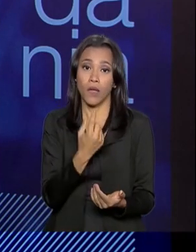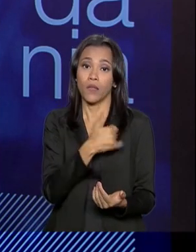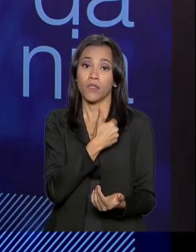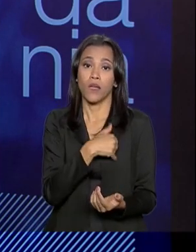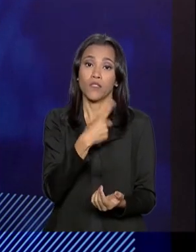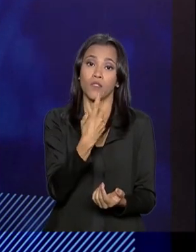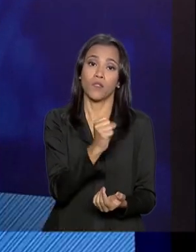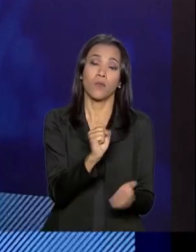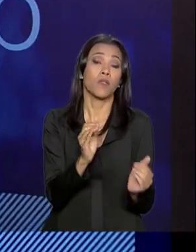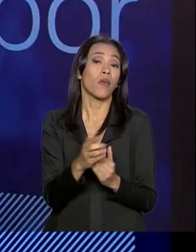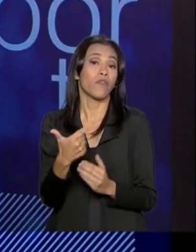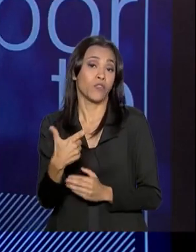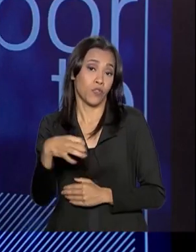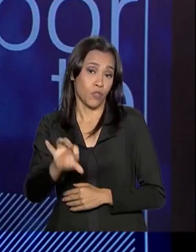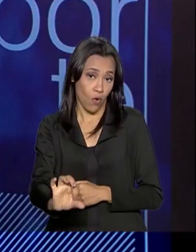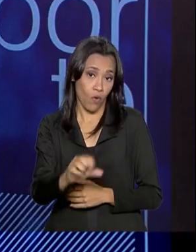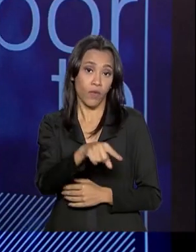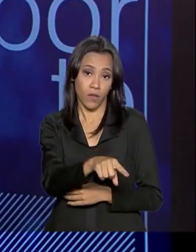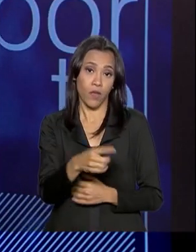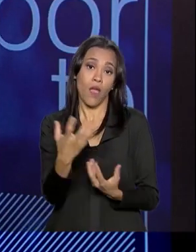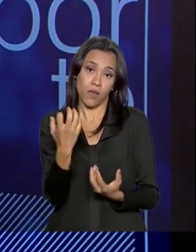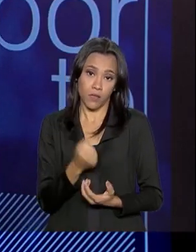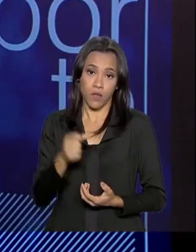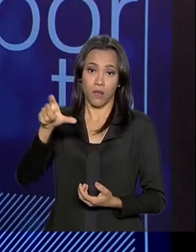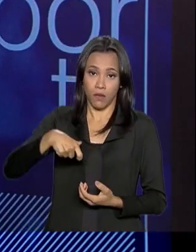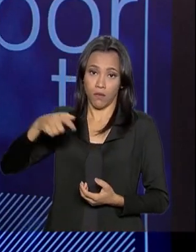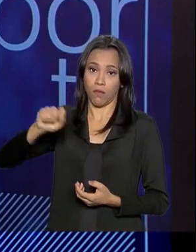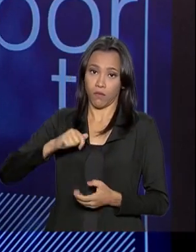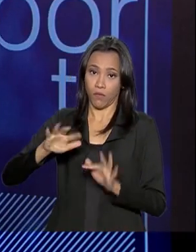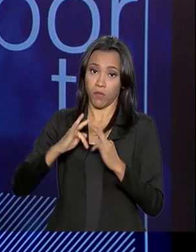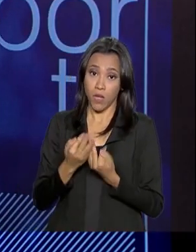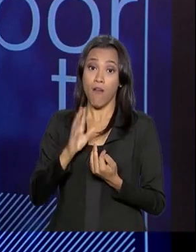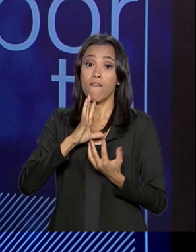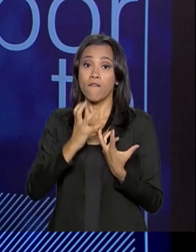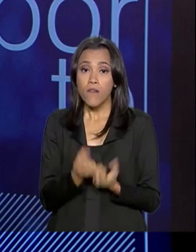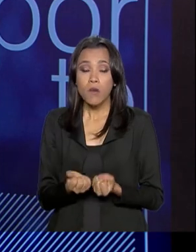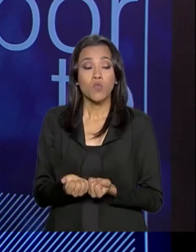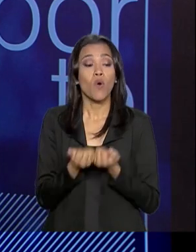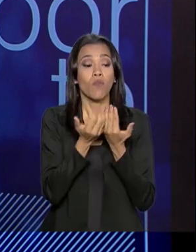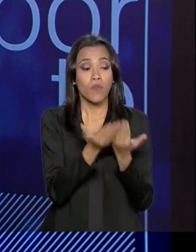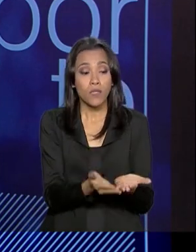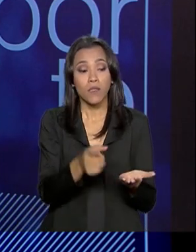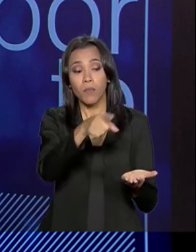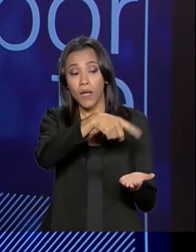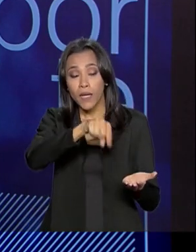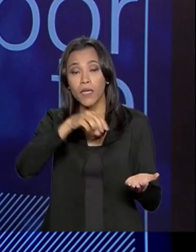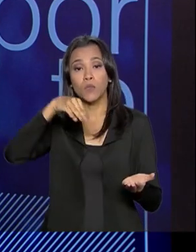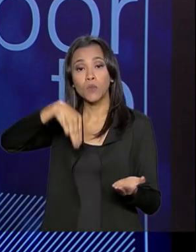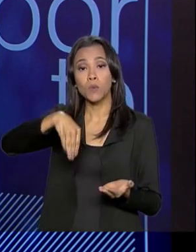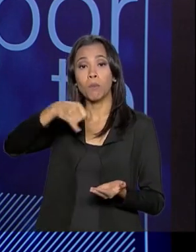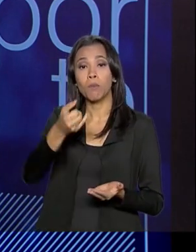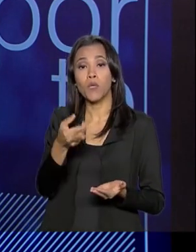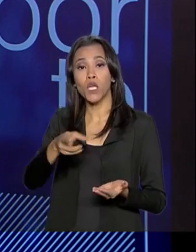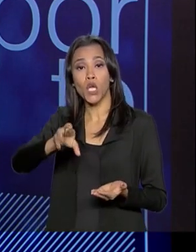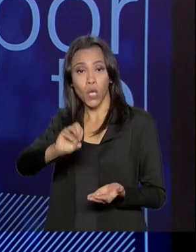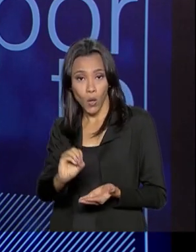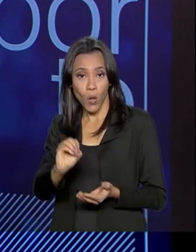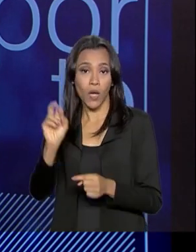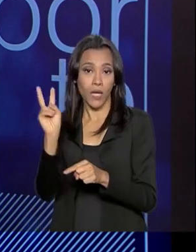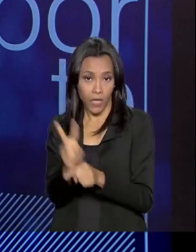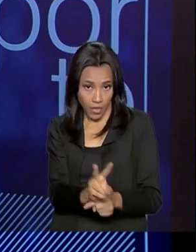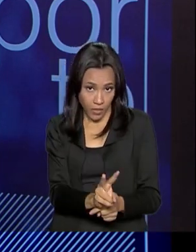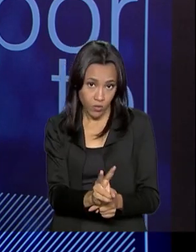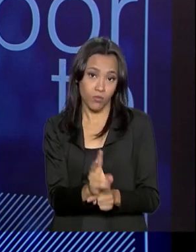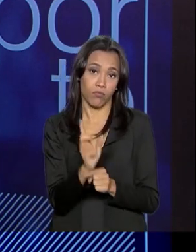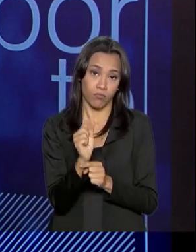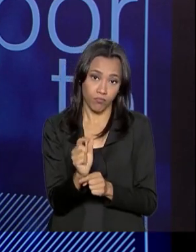famílias do Bolsa Família. E vamos oferecer para eles, inclusive, microcrédito. Nós conseguimos 4 bilhões e 700 milhões